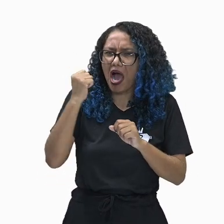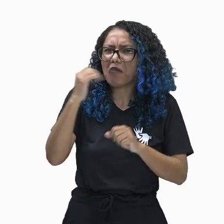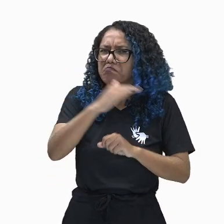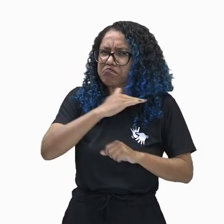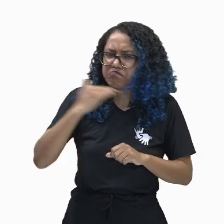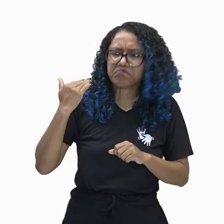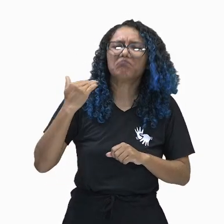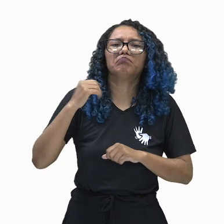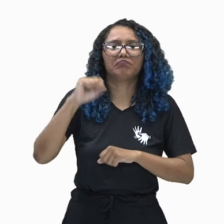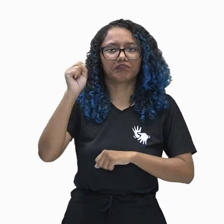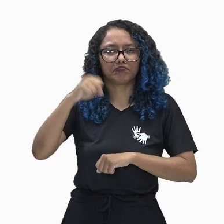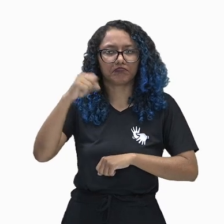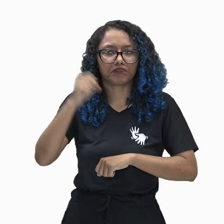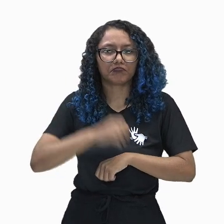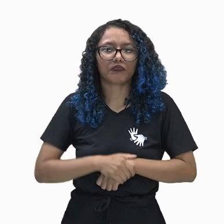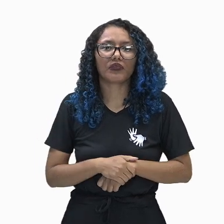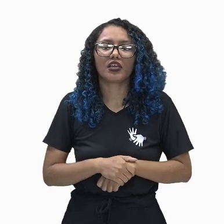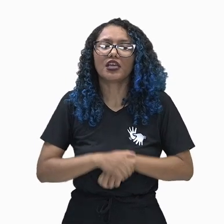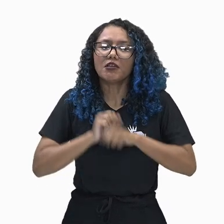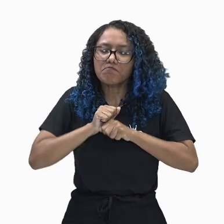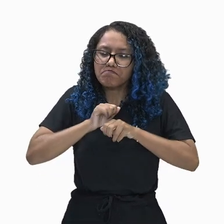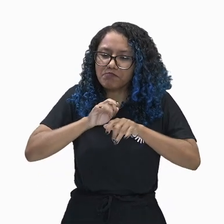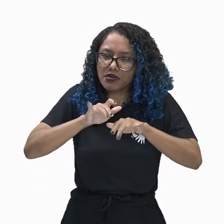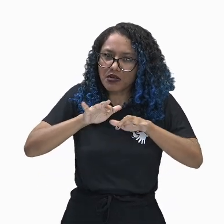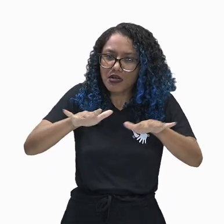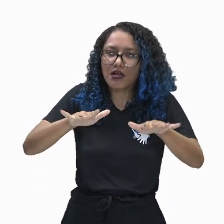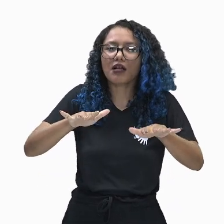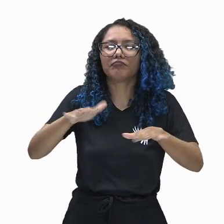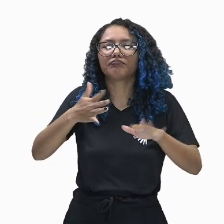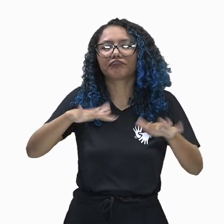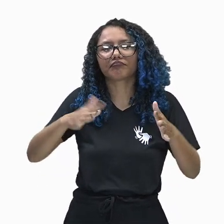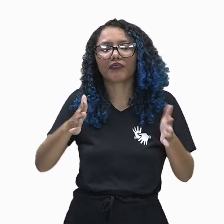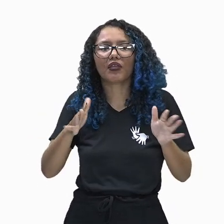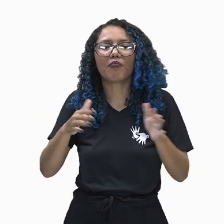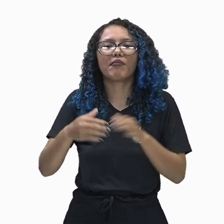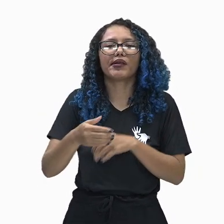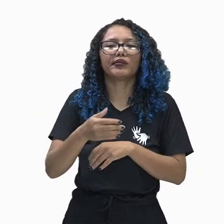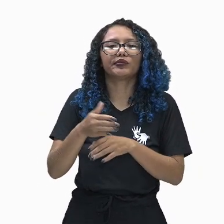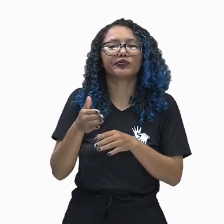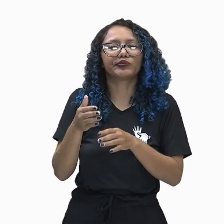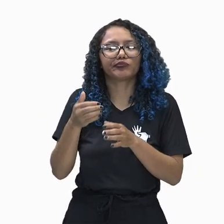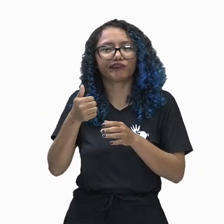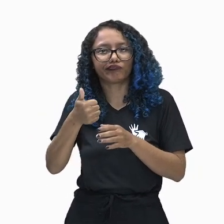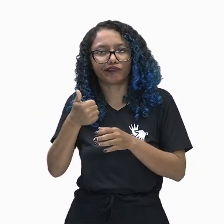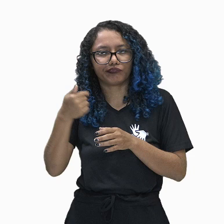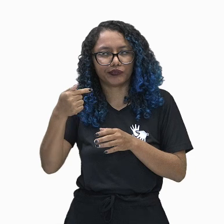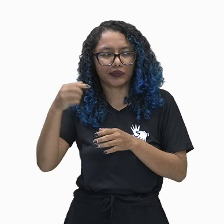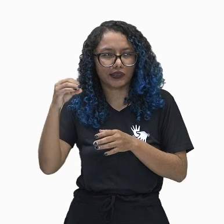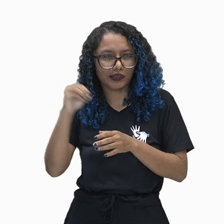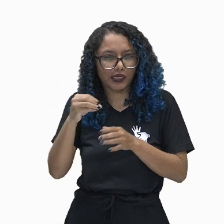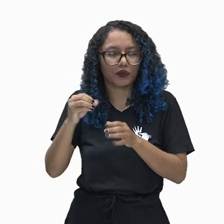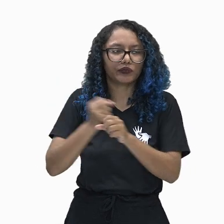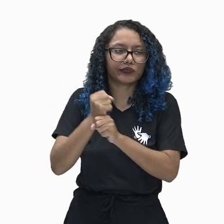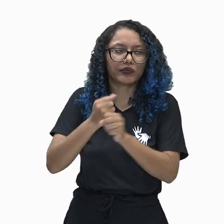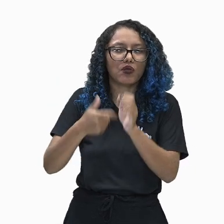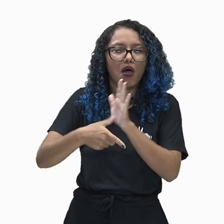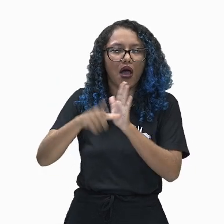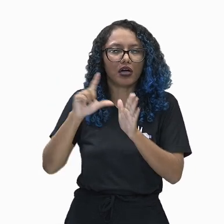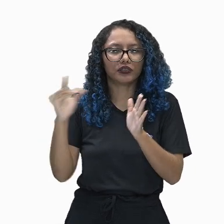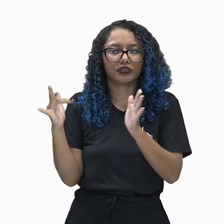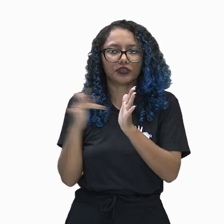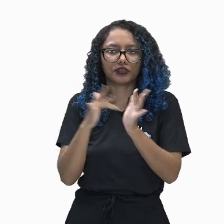Expandiram suas fronteiras a partir de 1700 a.C. e alcançaram sua maior prosperidade durante o